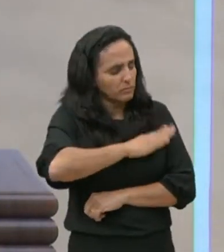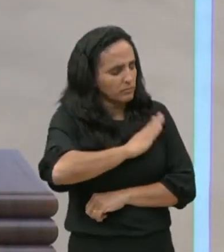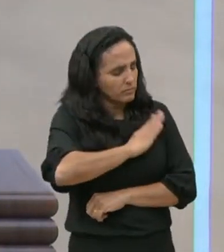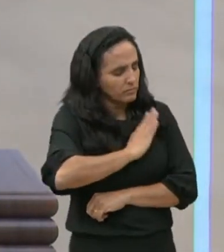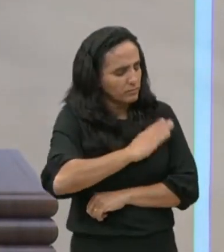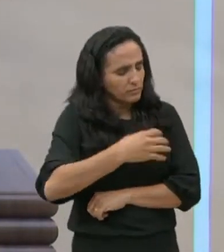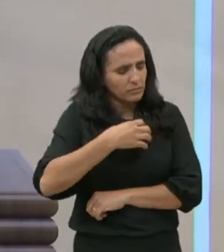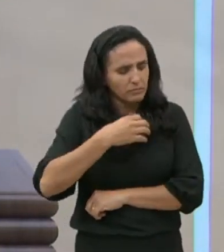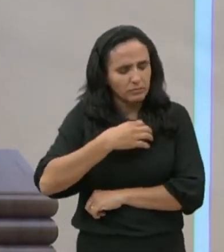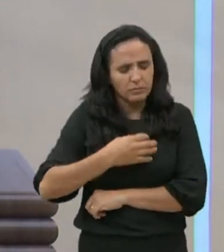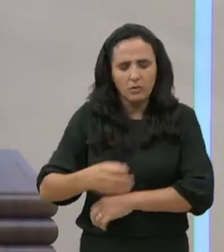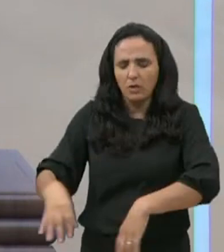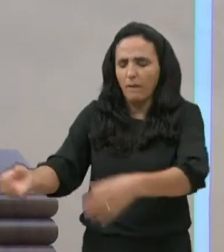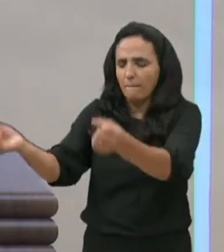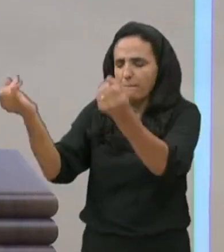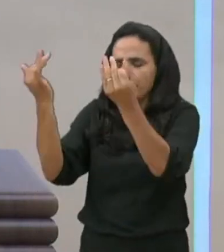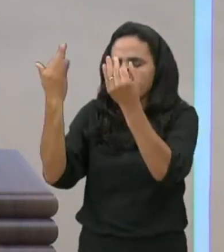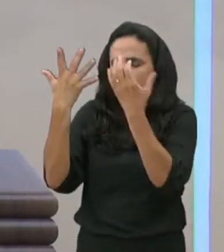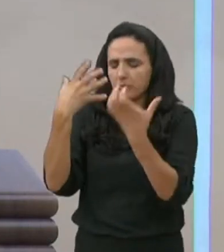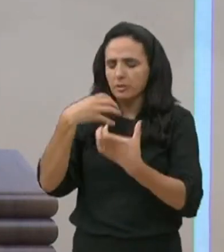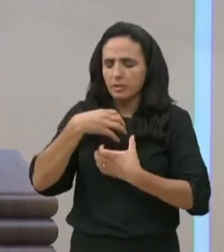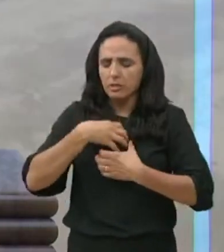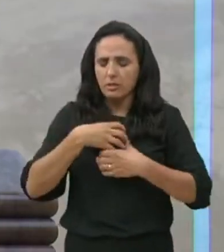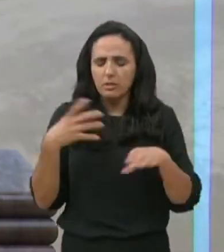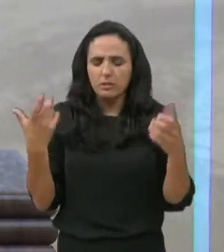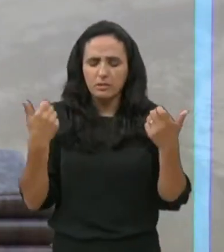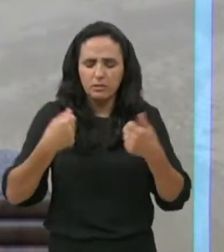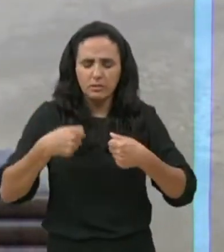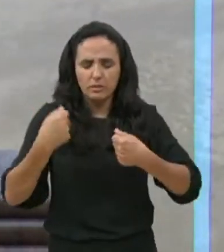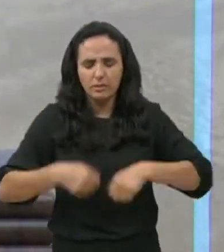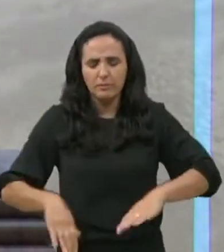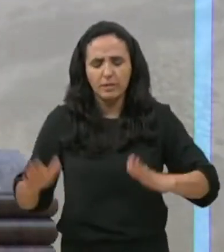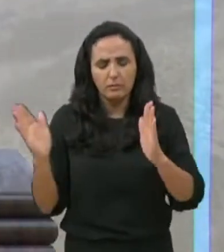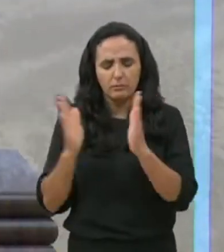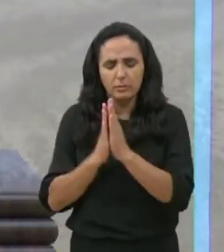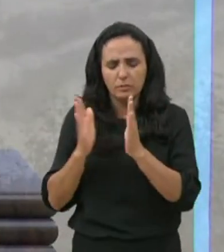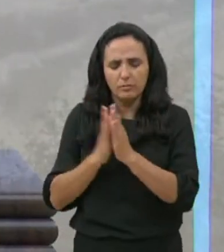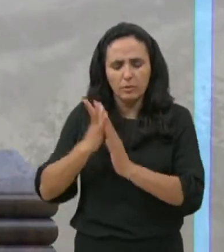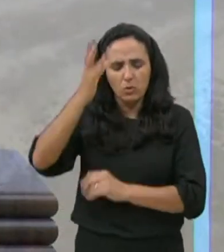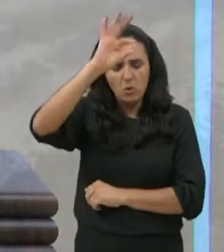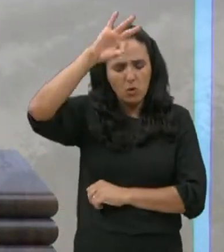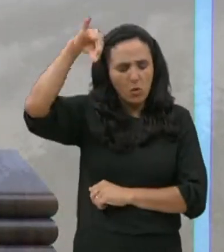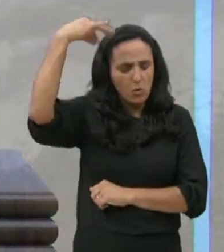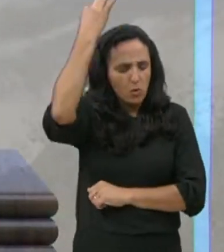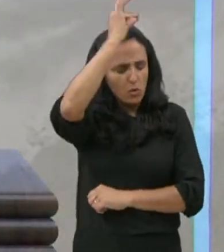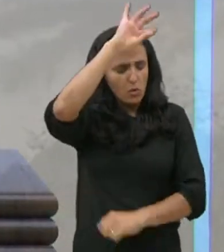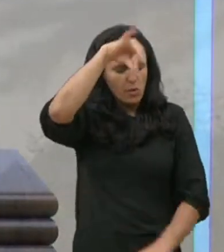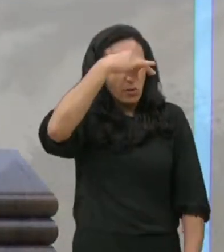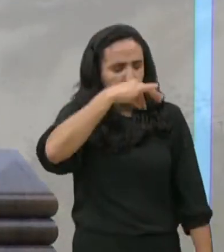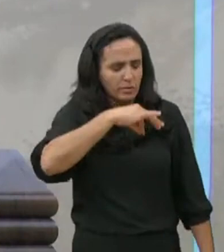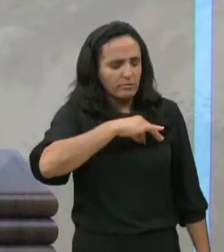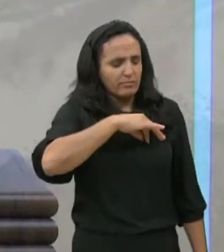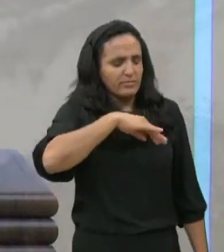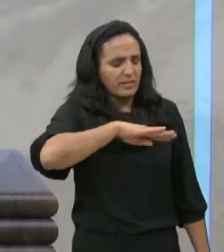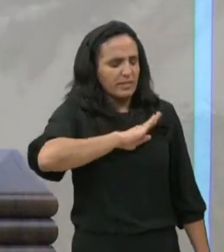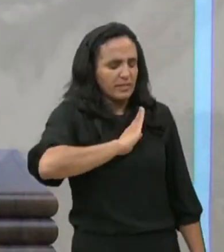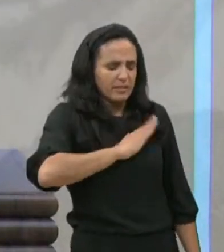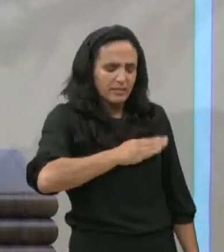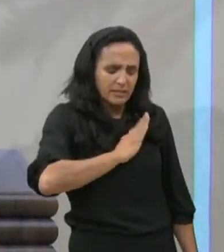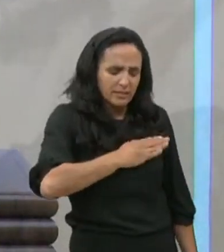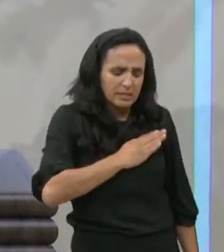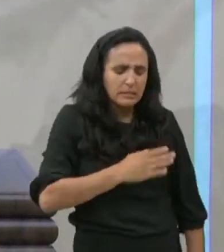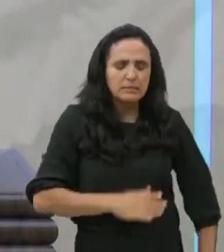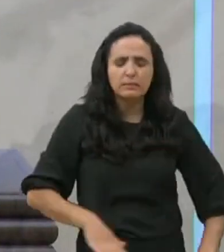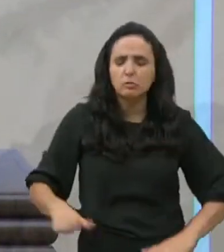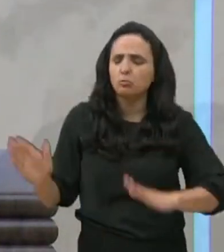de uma renovação espiritual, que precisam, meu Deus, de um avivamento espiritual, que de repente, esteve